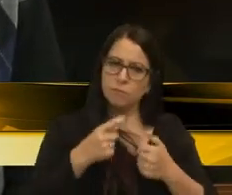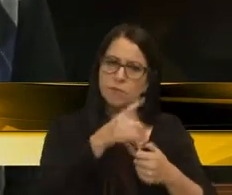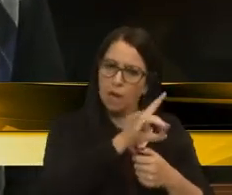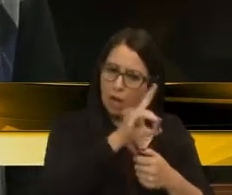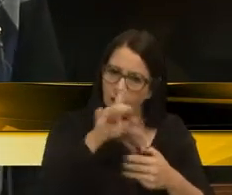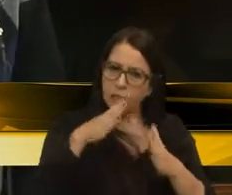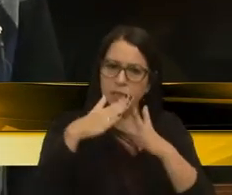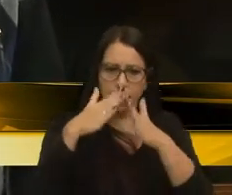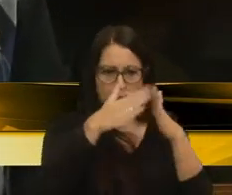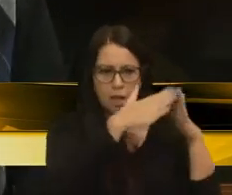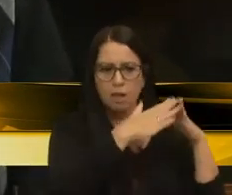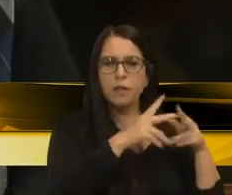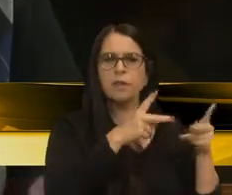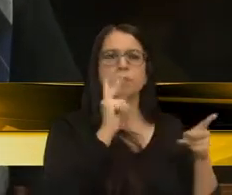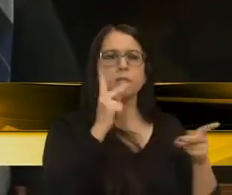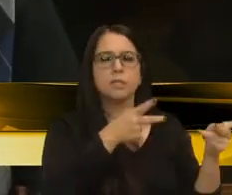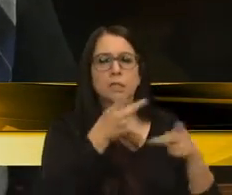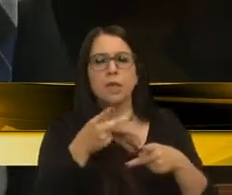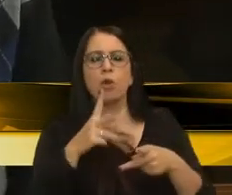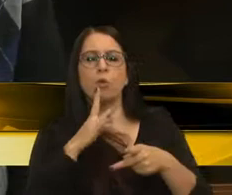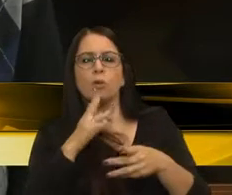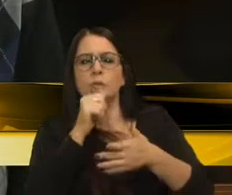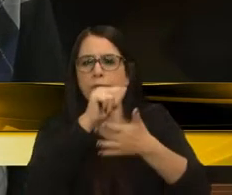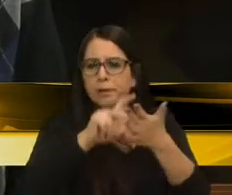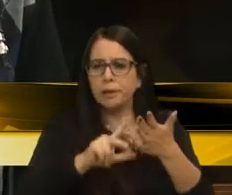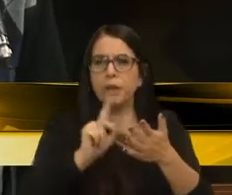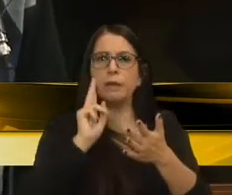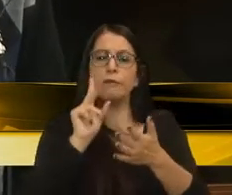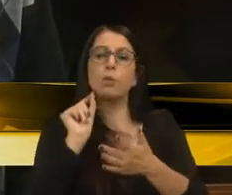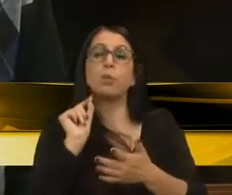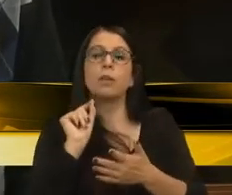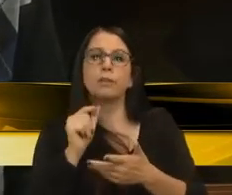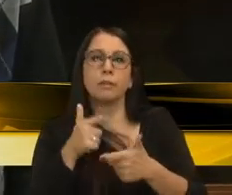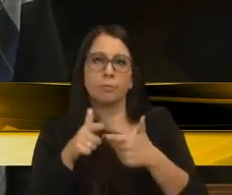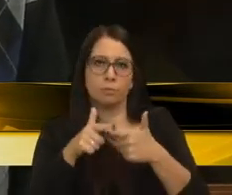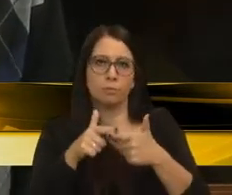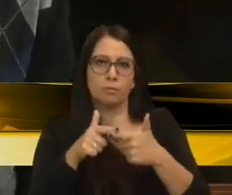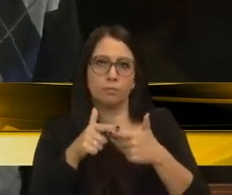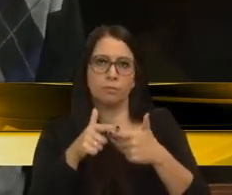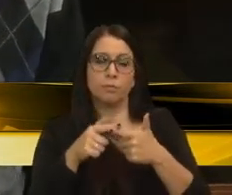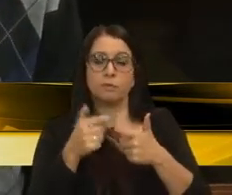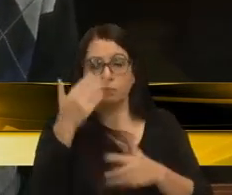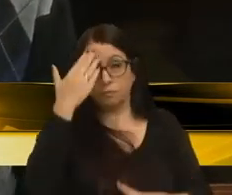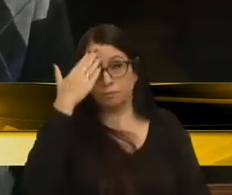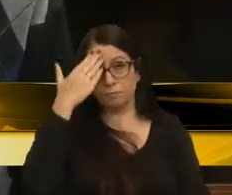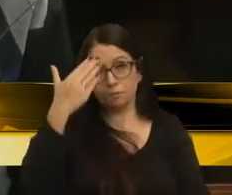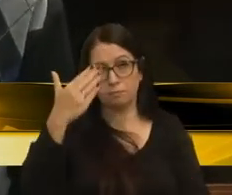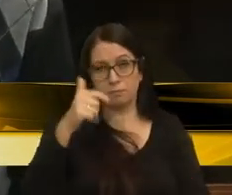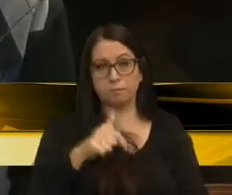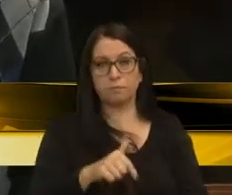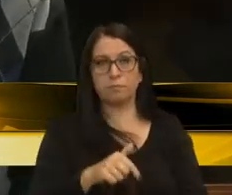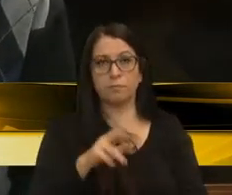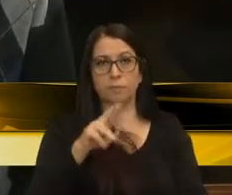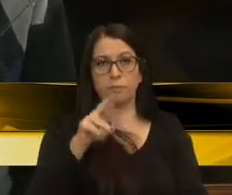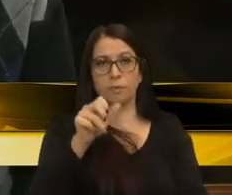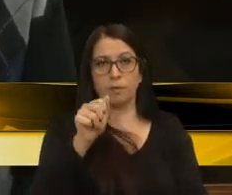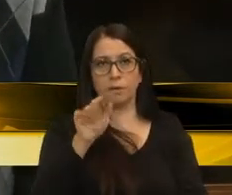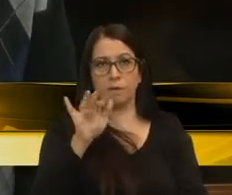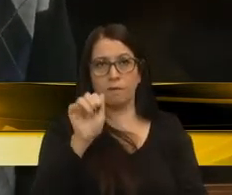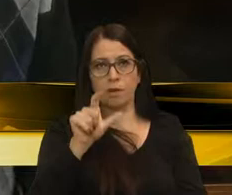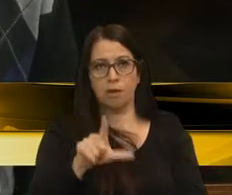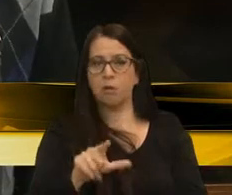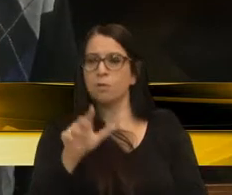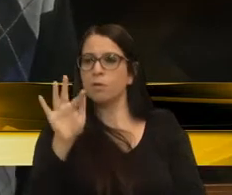moradia que tivesse algum problema, para eles avaliarem, analisarem, visualizar, principalmente, o problema. Então, fica aqui o agradecimento ao Rafael e ao Fábio,